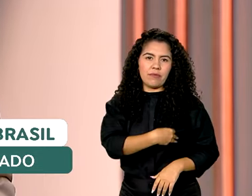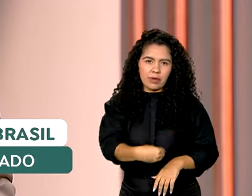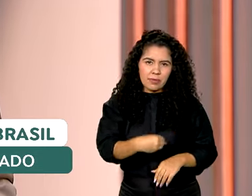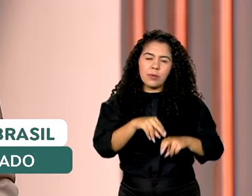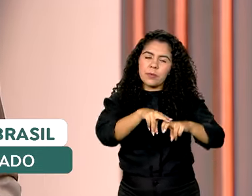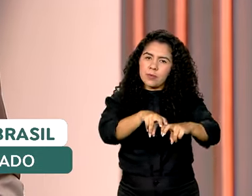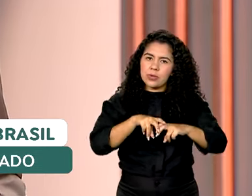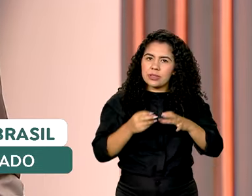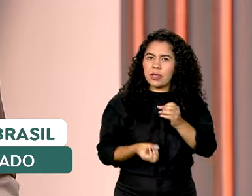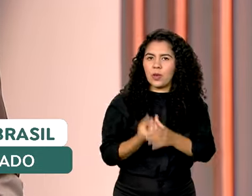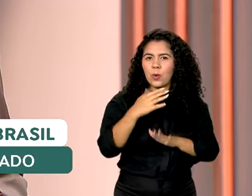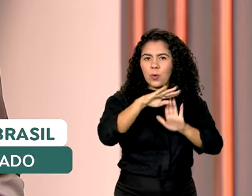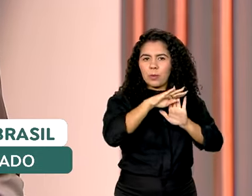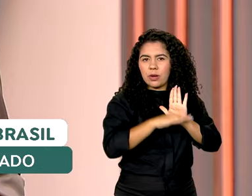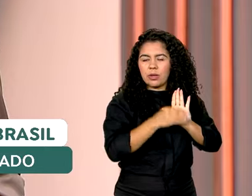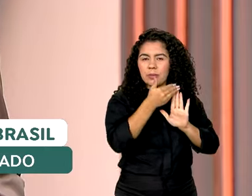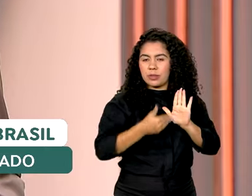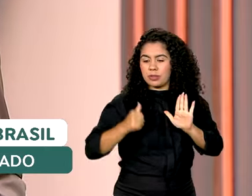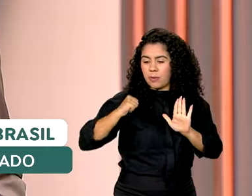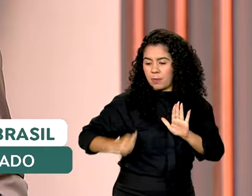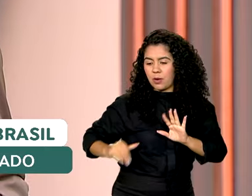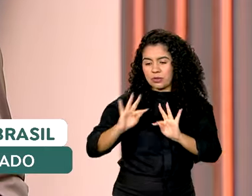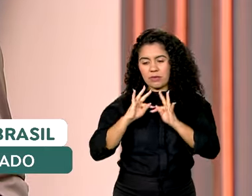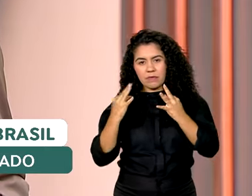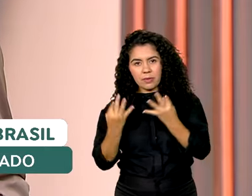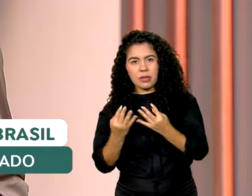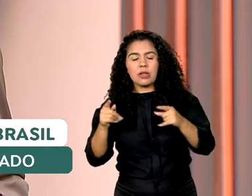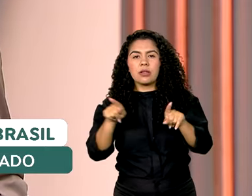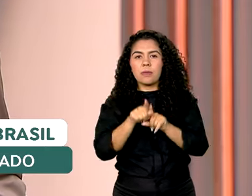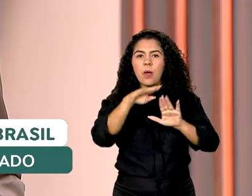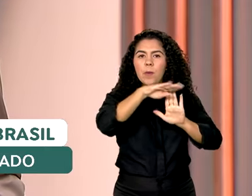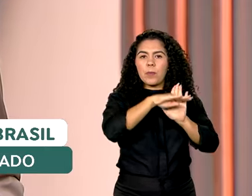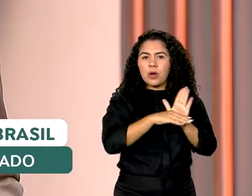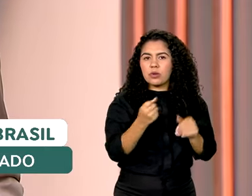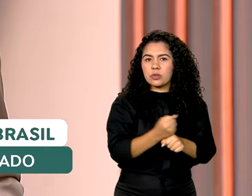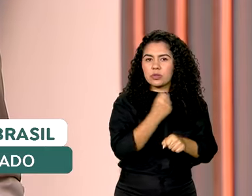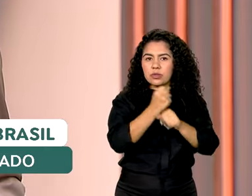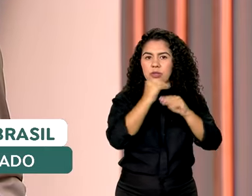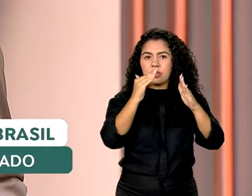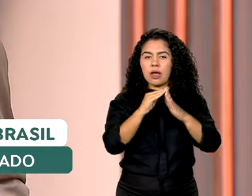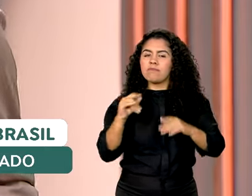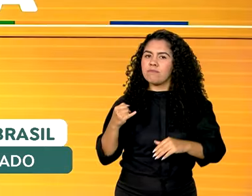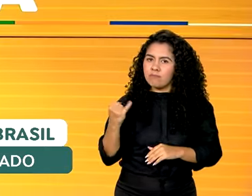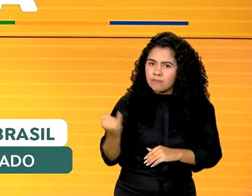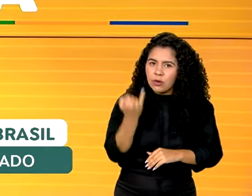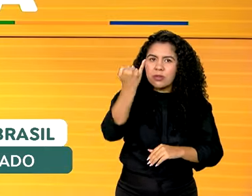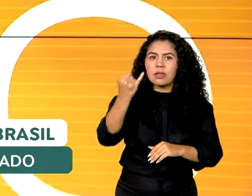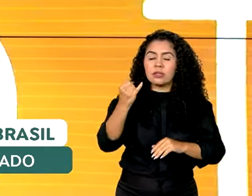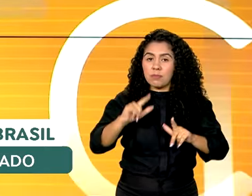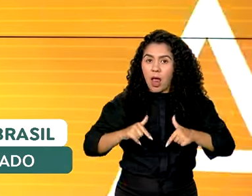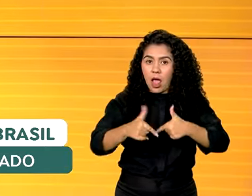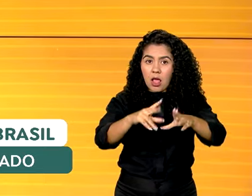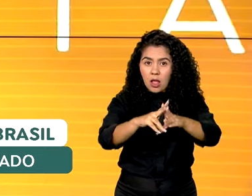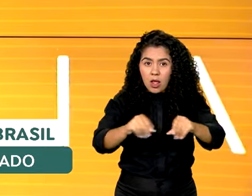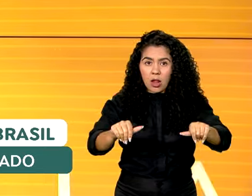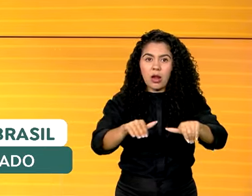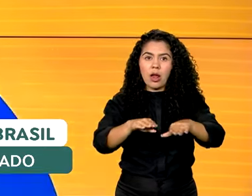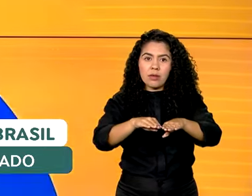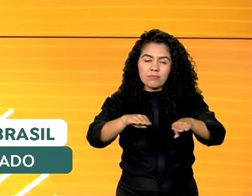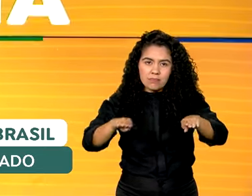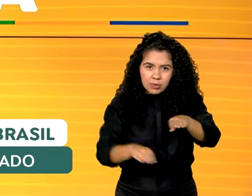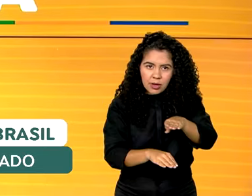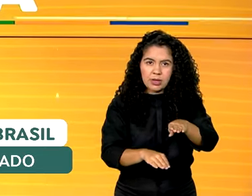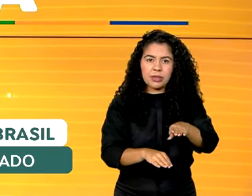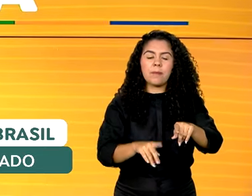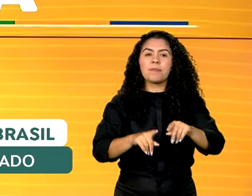como o Bolsa Família, o Minha Casa Minha Vida, são importantes no combate às desigualdades. O relatório da ONU sobre o